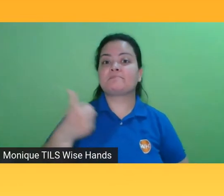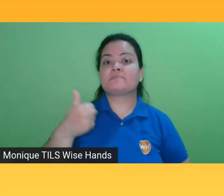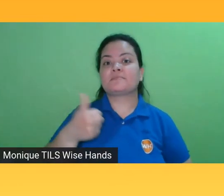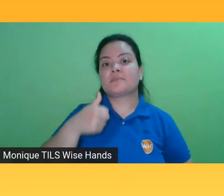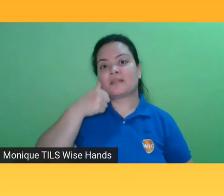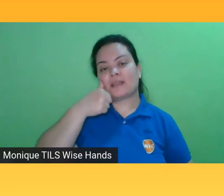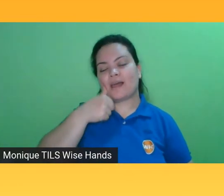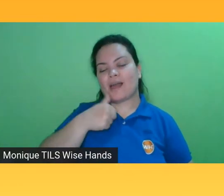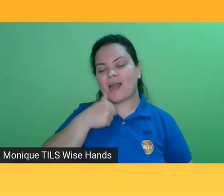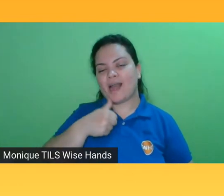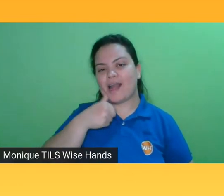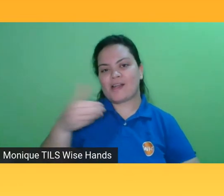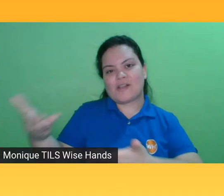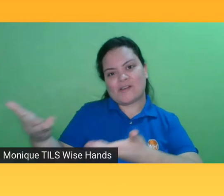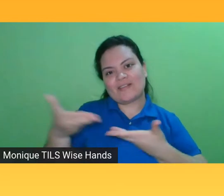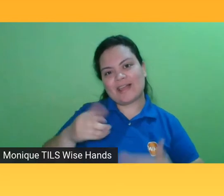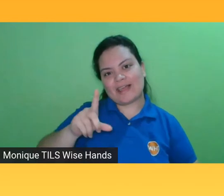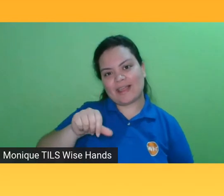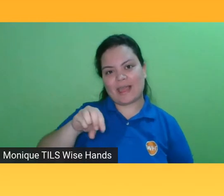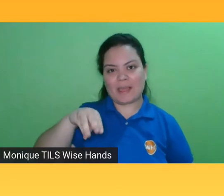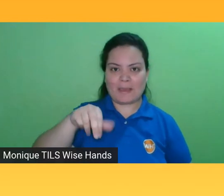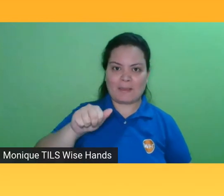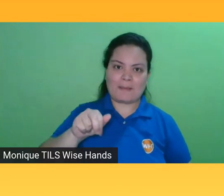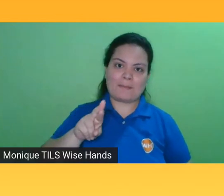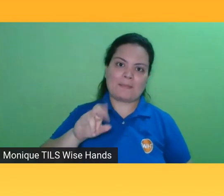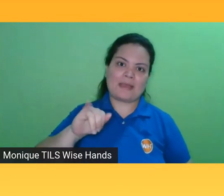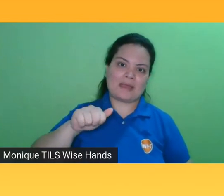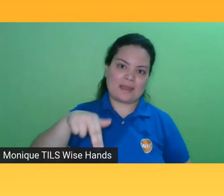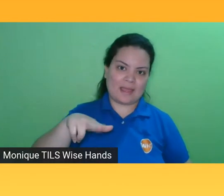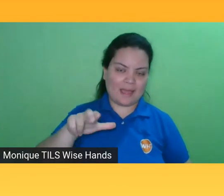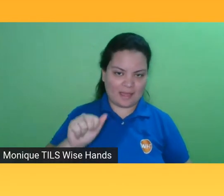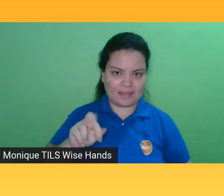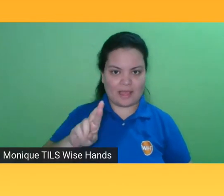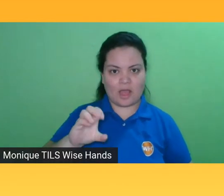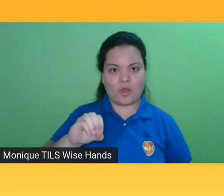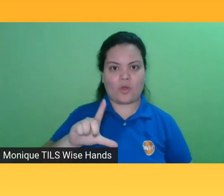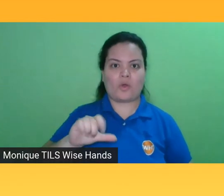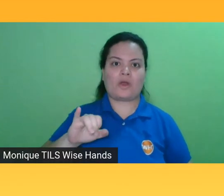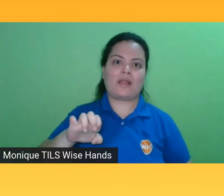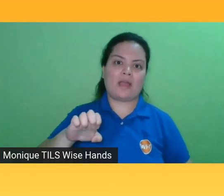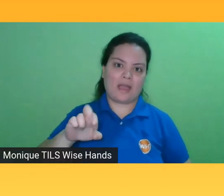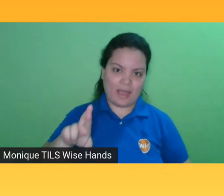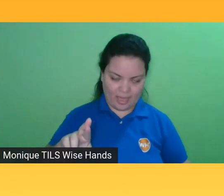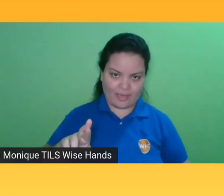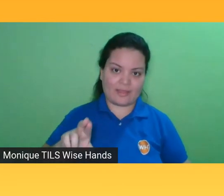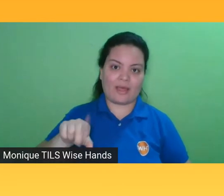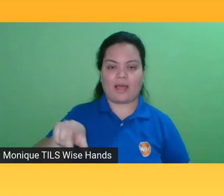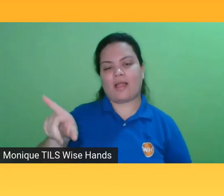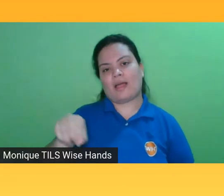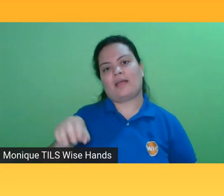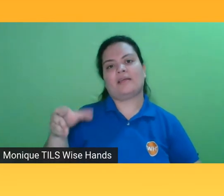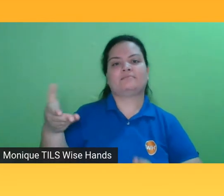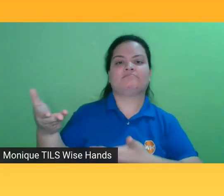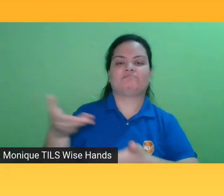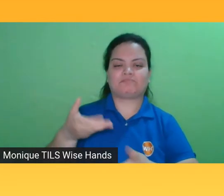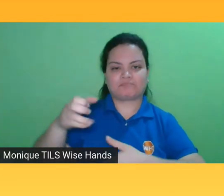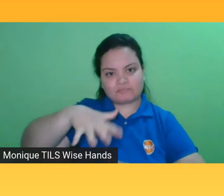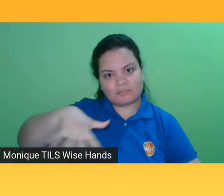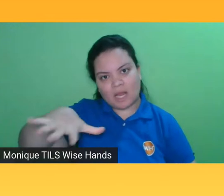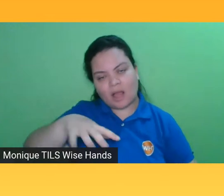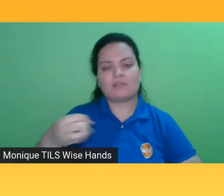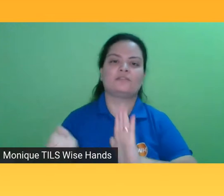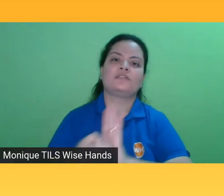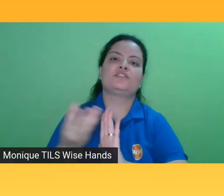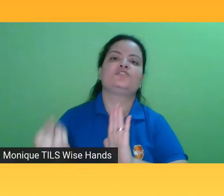apresentar para vocês é a Mariana Rolier, ela é Publisher Manager da Storyteller Brasil, ela trabalha no mercado editorial como